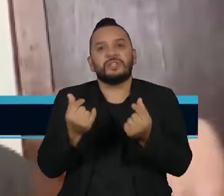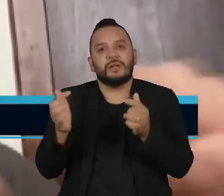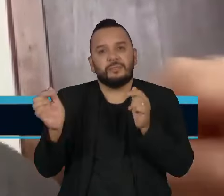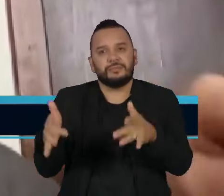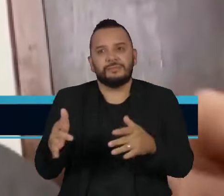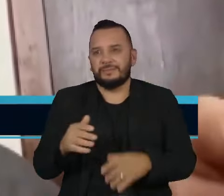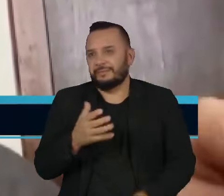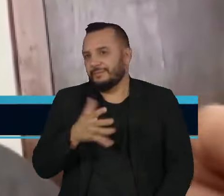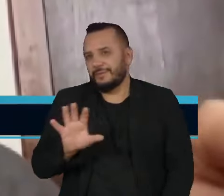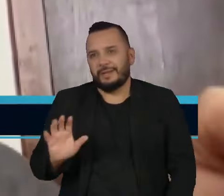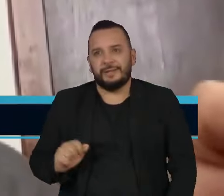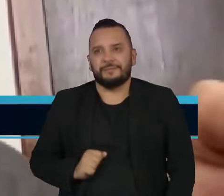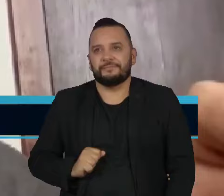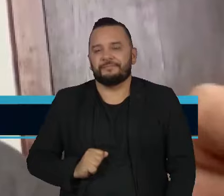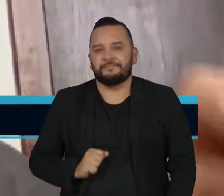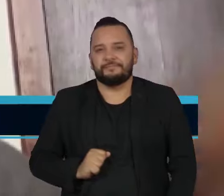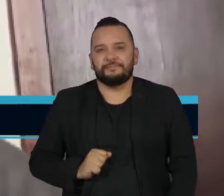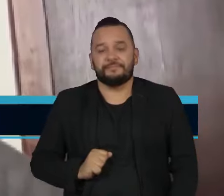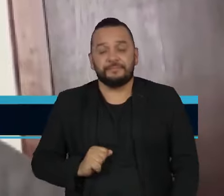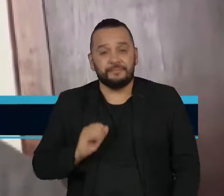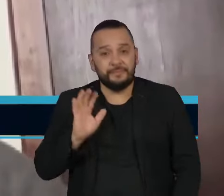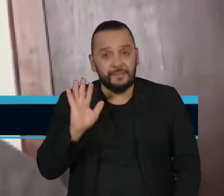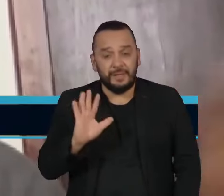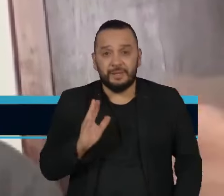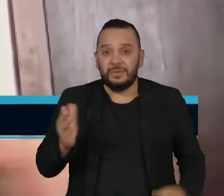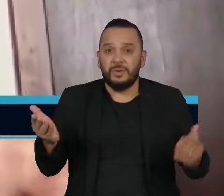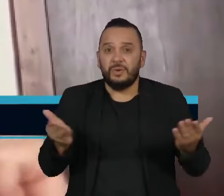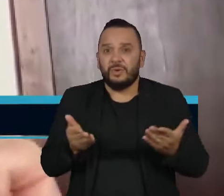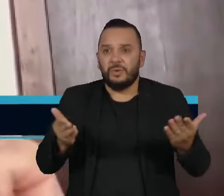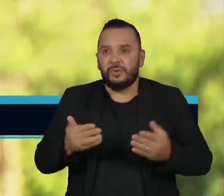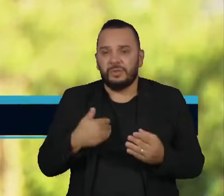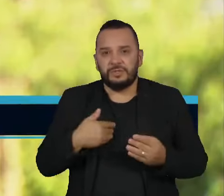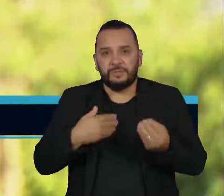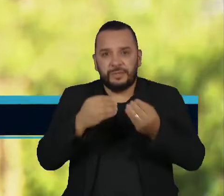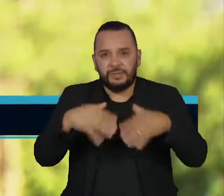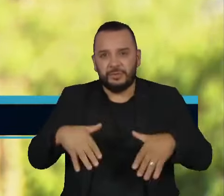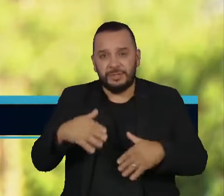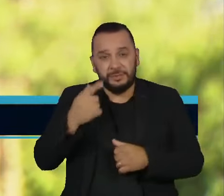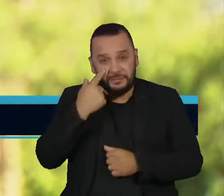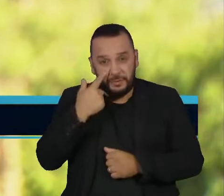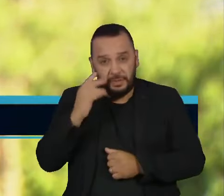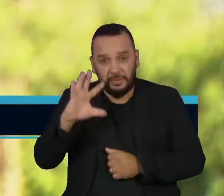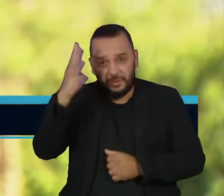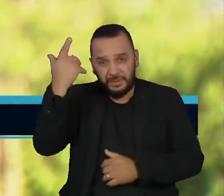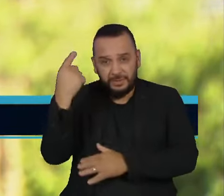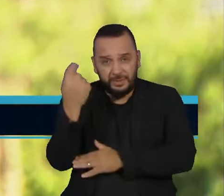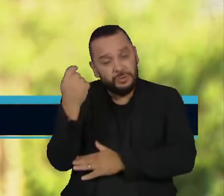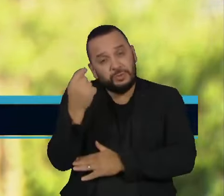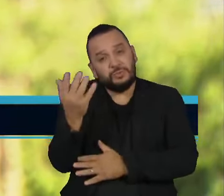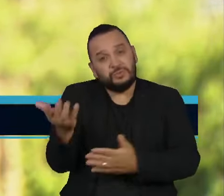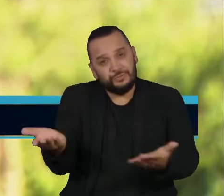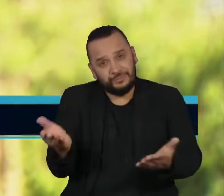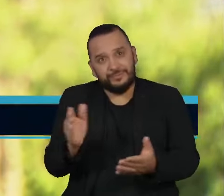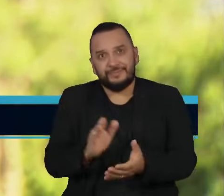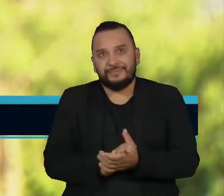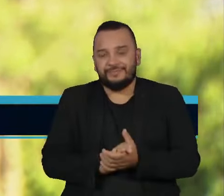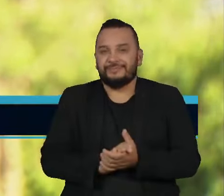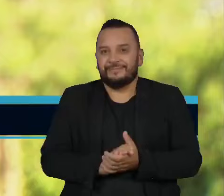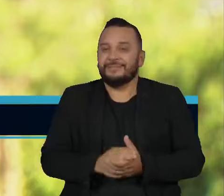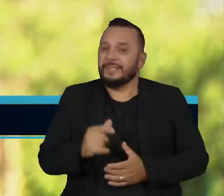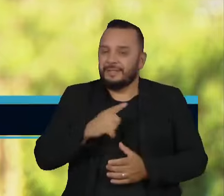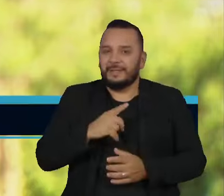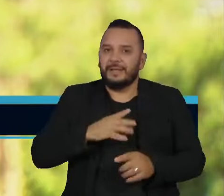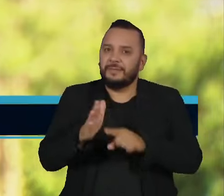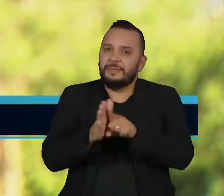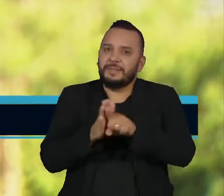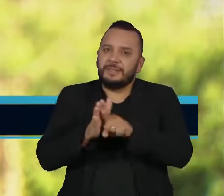quanto que é o prejuízo que está havendo lá no Rio Grande do Sul? O painel intergovernamental da ONU sobre mudanças